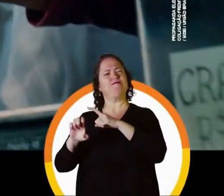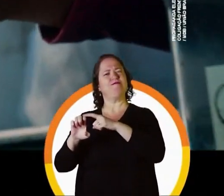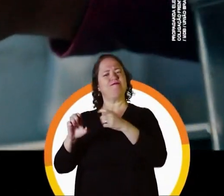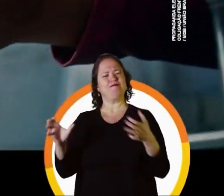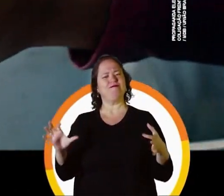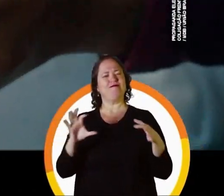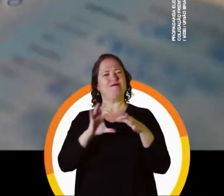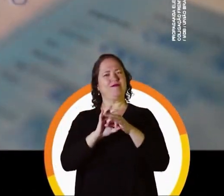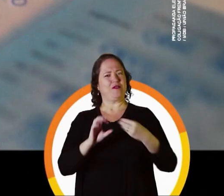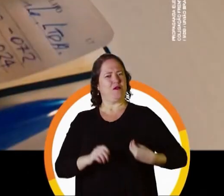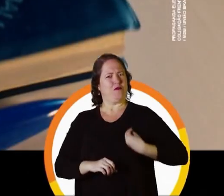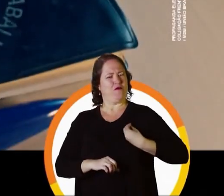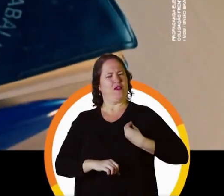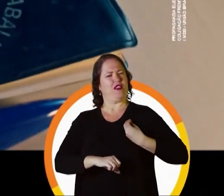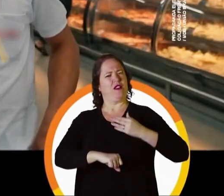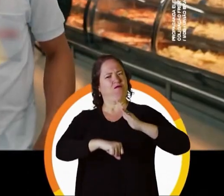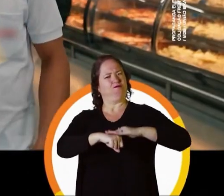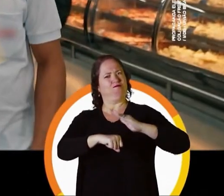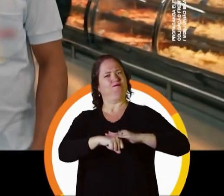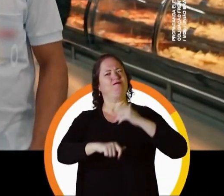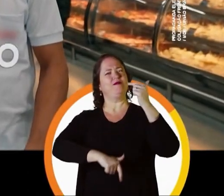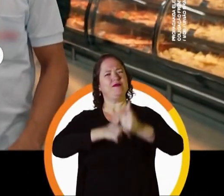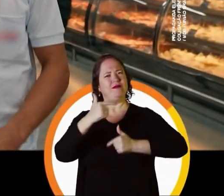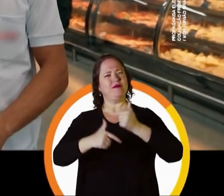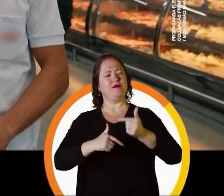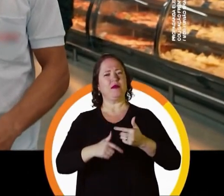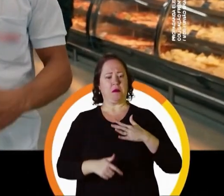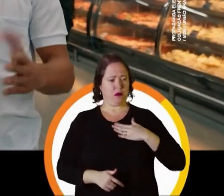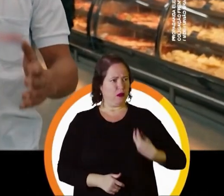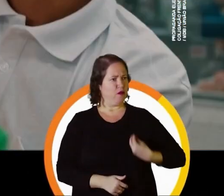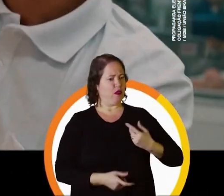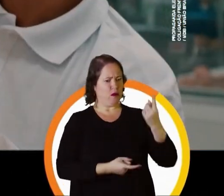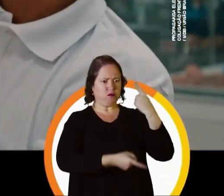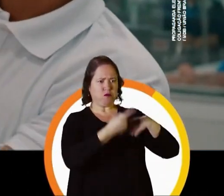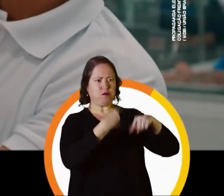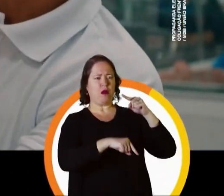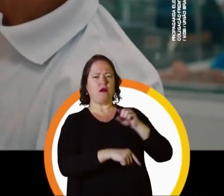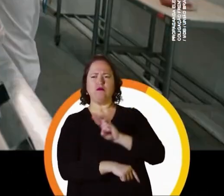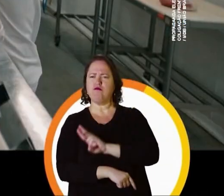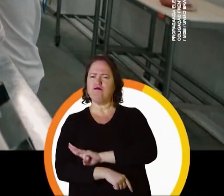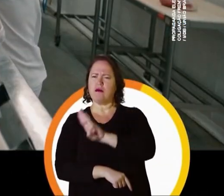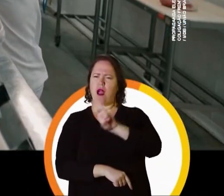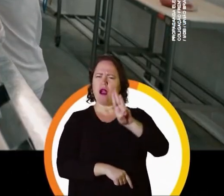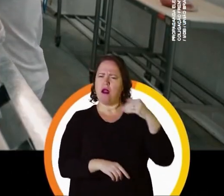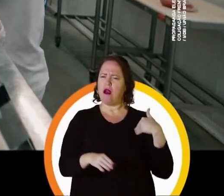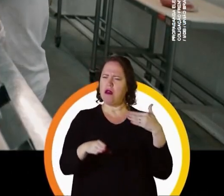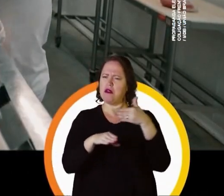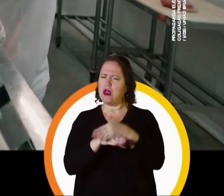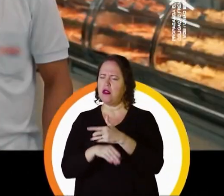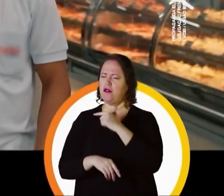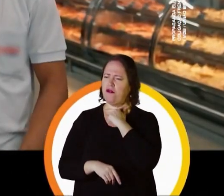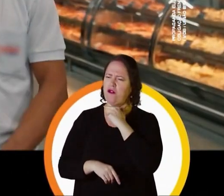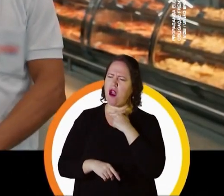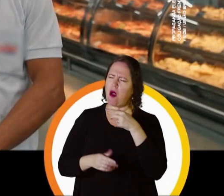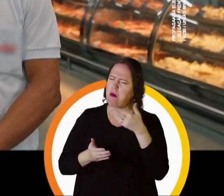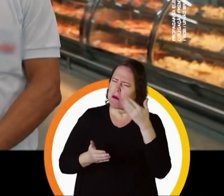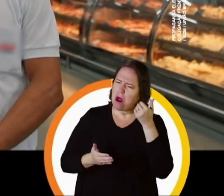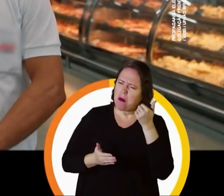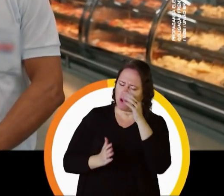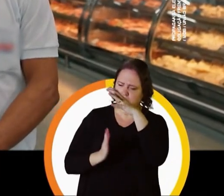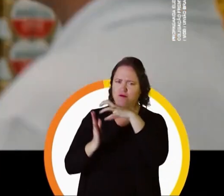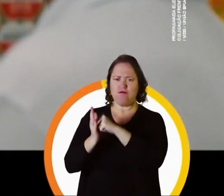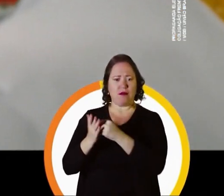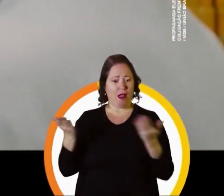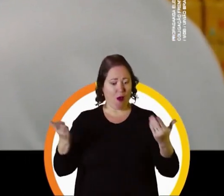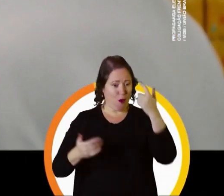a sua liberdade financeira. Posso dizer que foi uma retomada na minha vida. Porque através do site do Go Recife, disponibilizaram as vagas pelo site, falando que eu me cadastrei